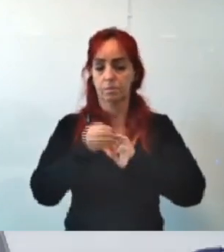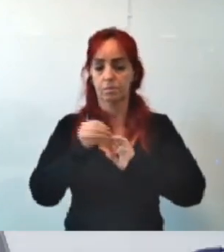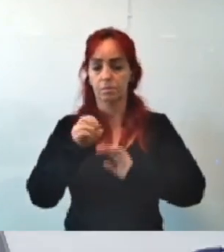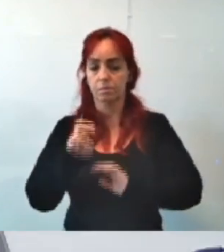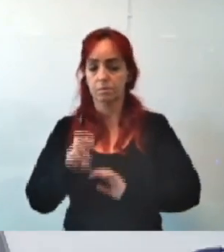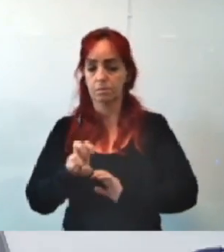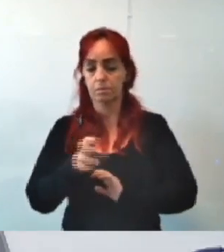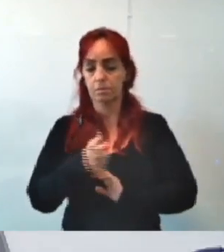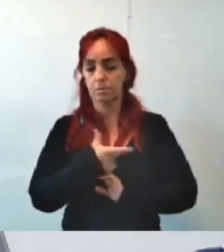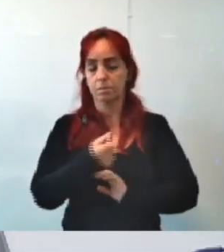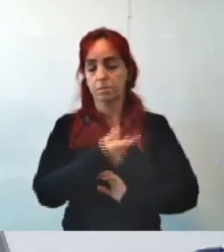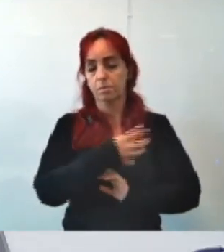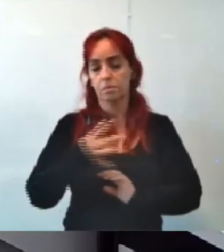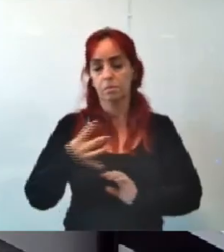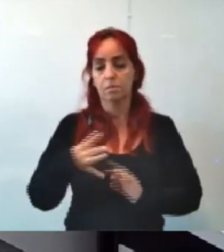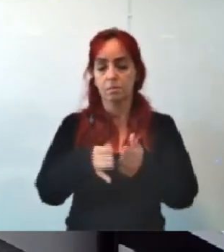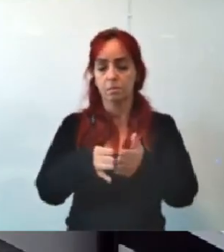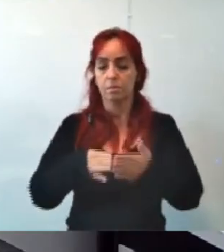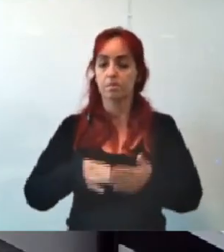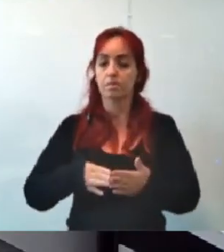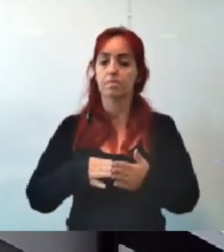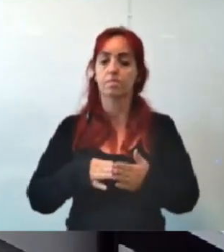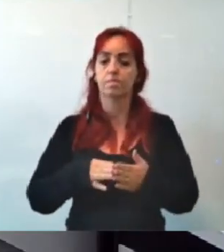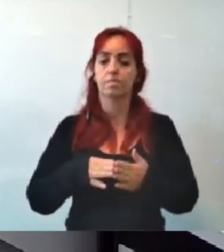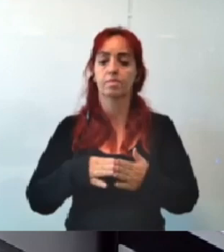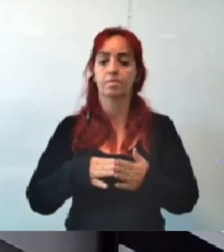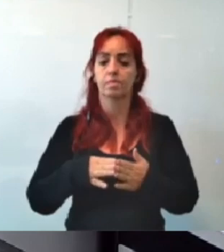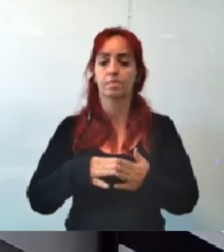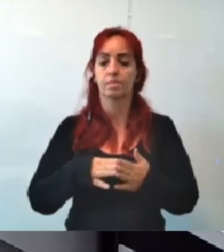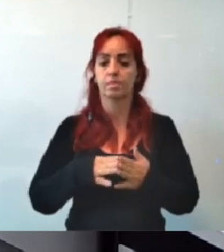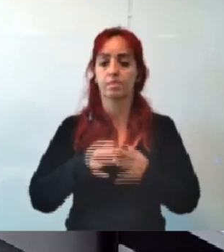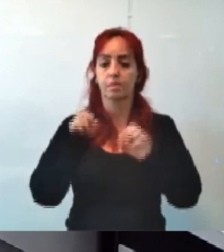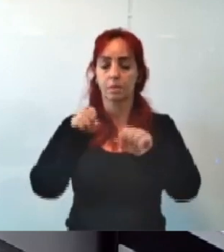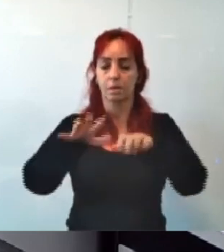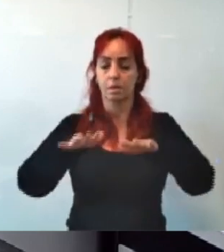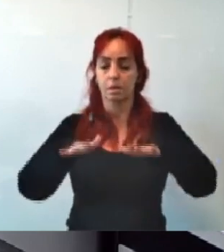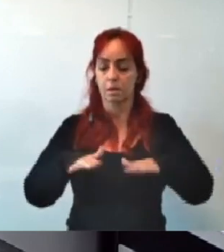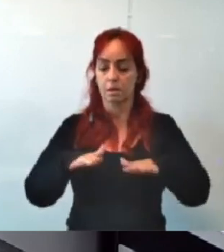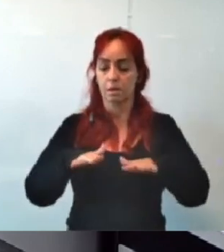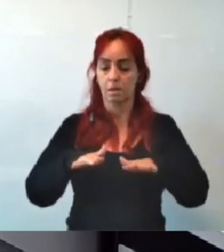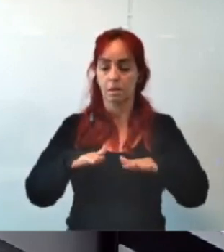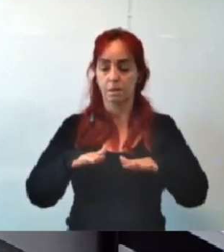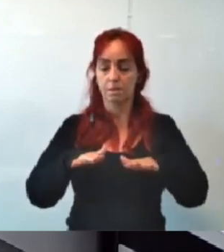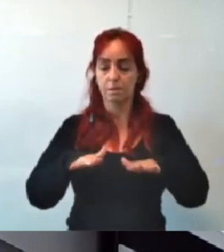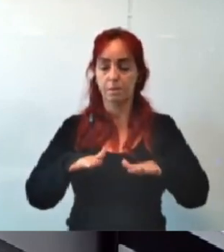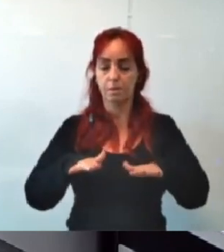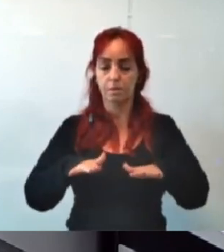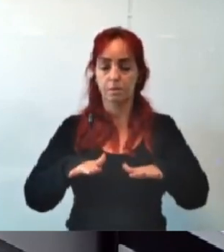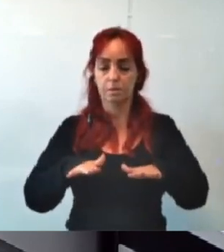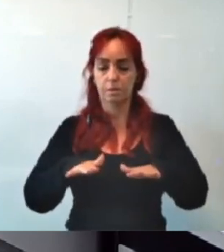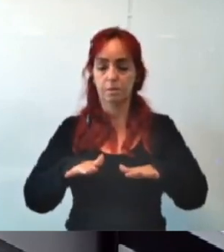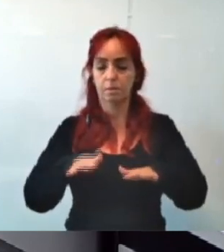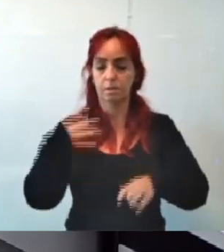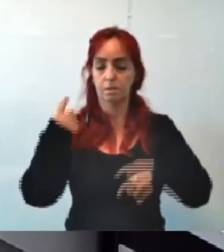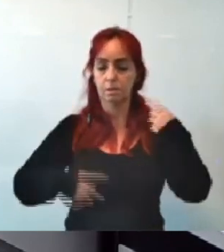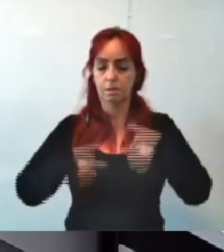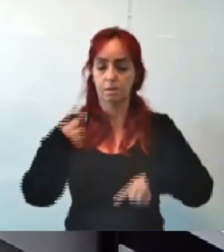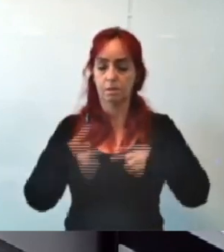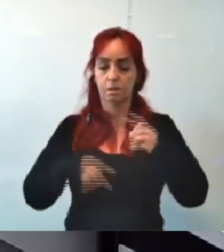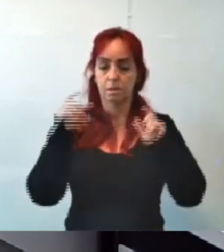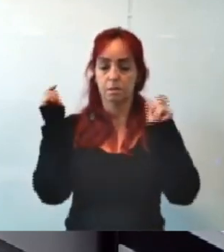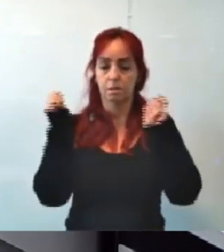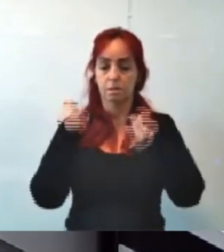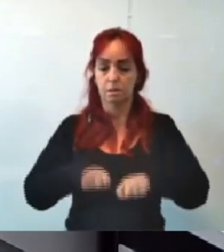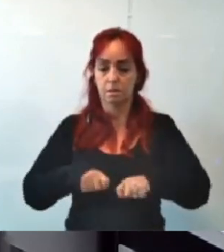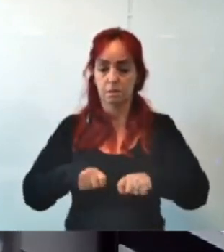2024, turno único. Solicitação, realização de audiência pública. Finalidade, discutir a possibilidade de